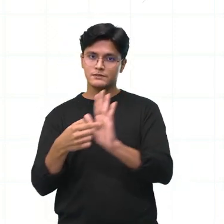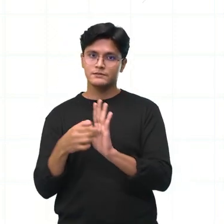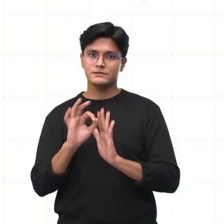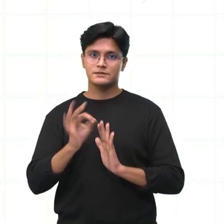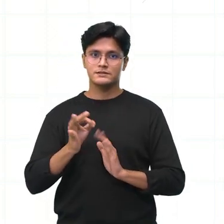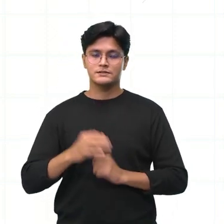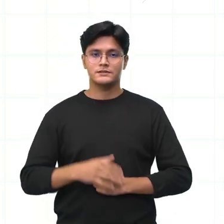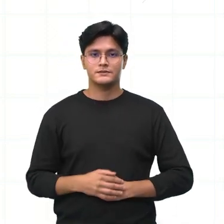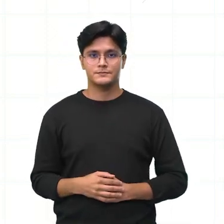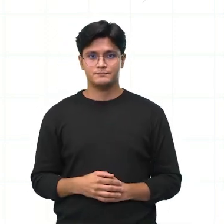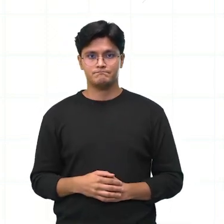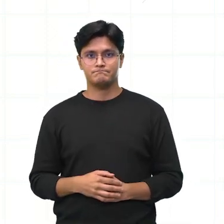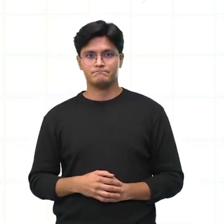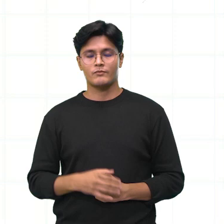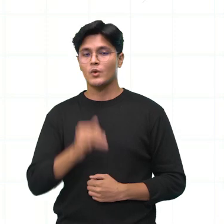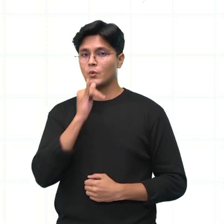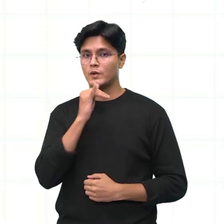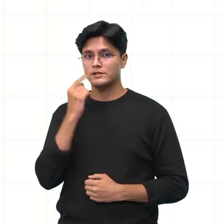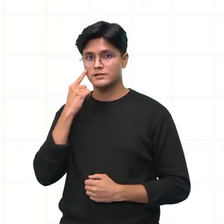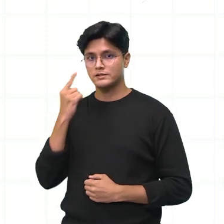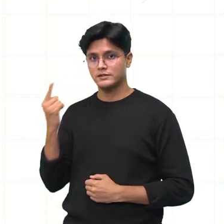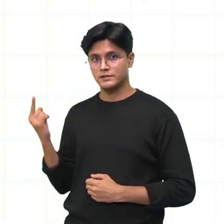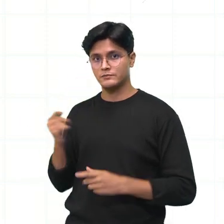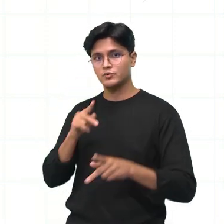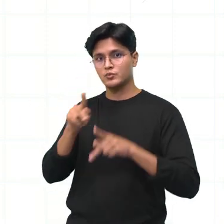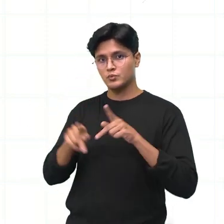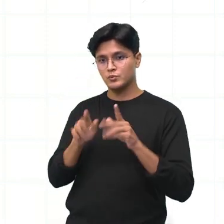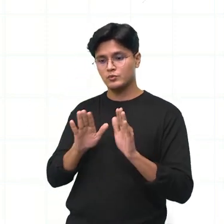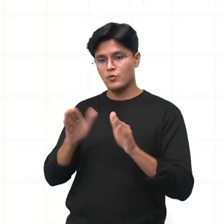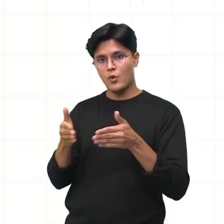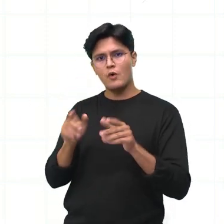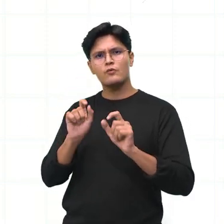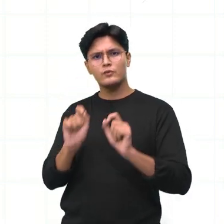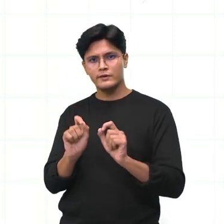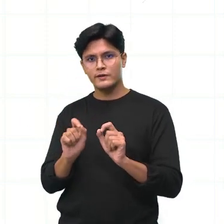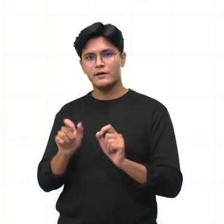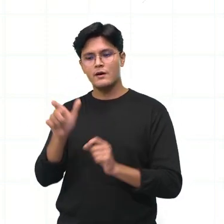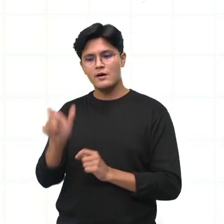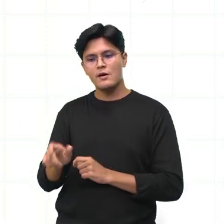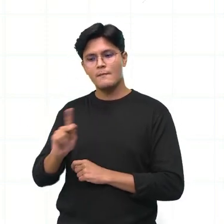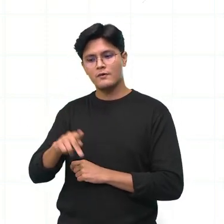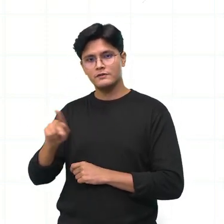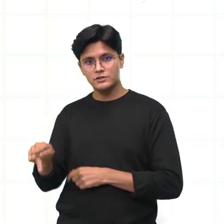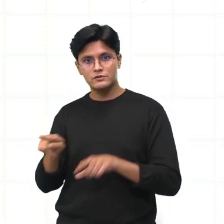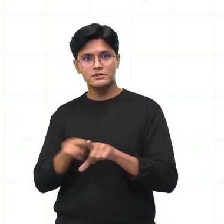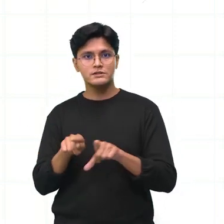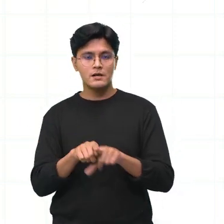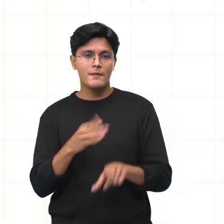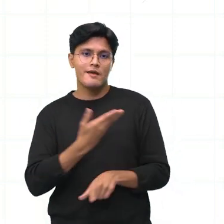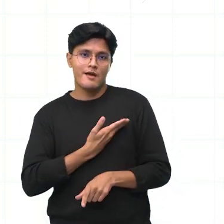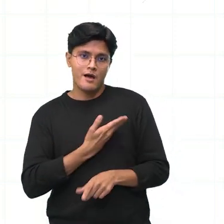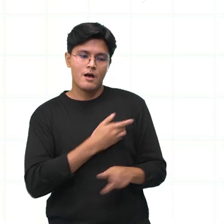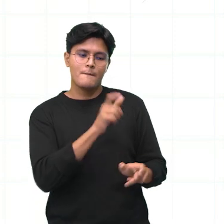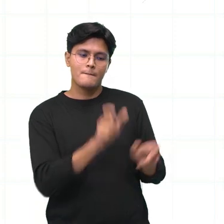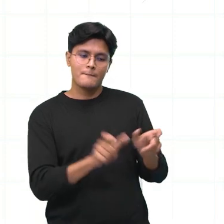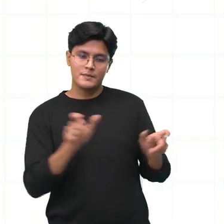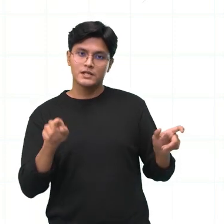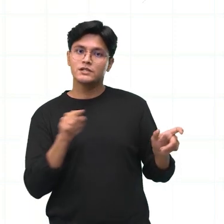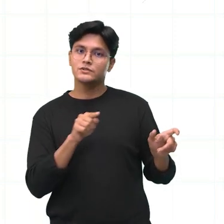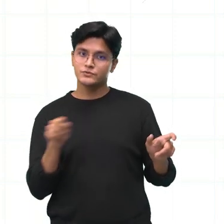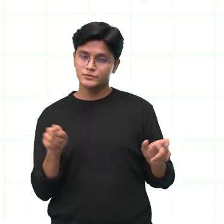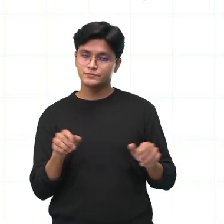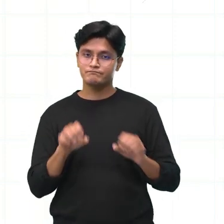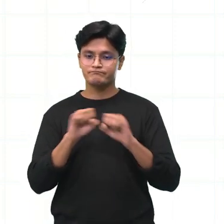caso, nosso público-alvo seriam, né, professores e colegas de sala, porque a gente estava apresentando aí, então,